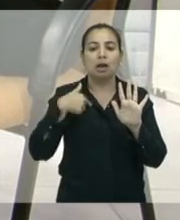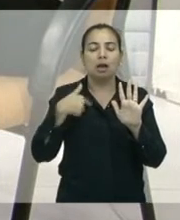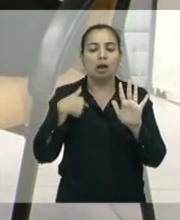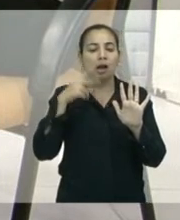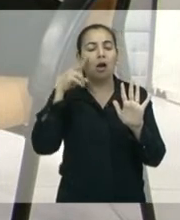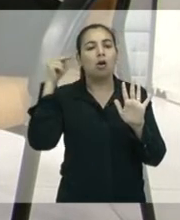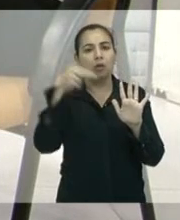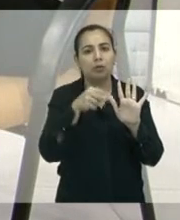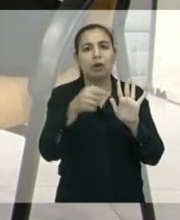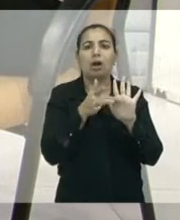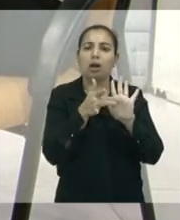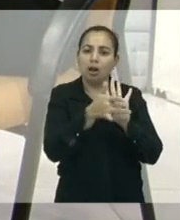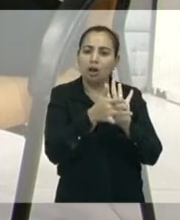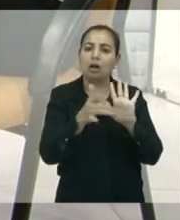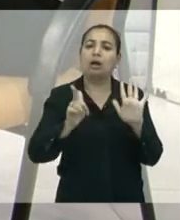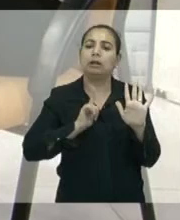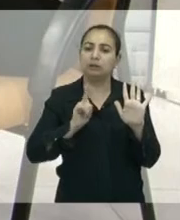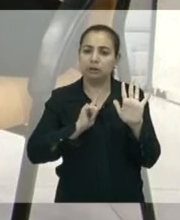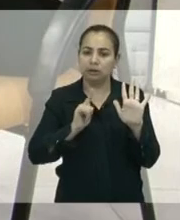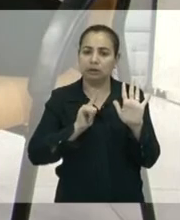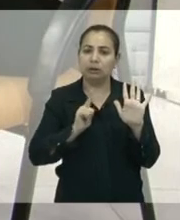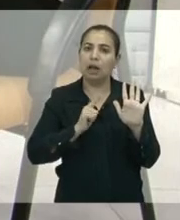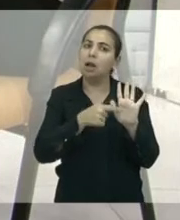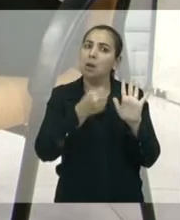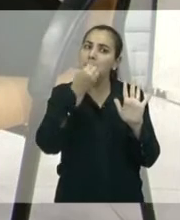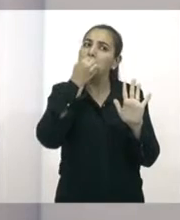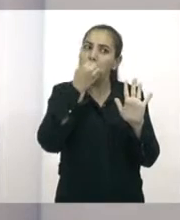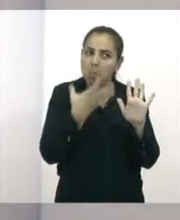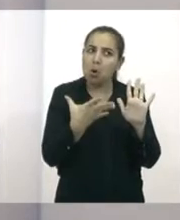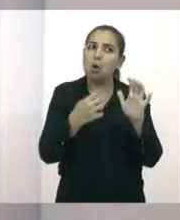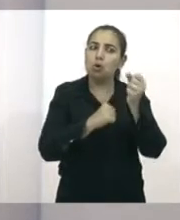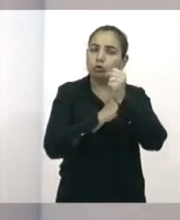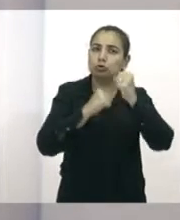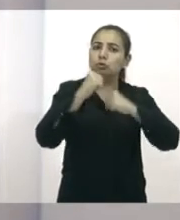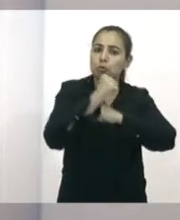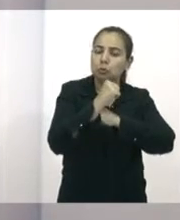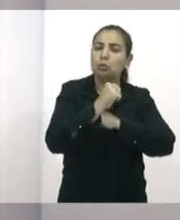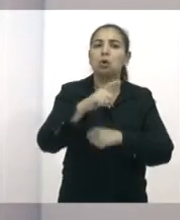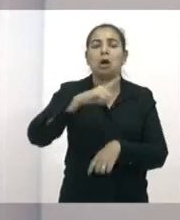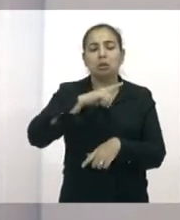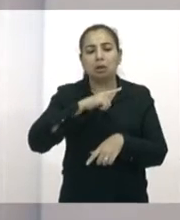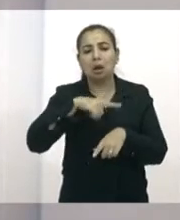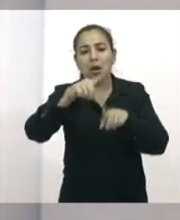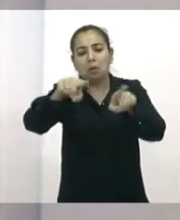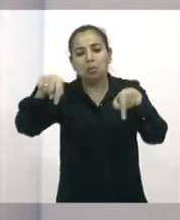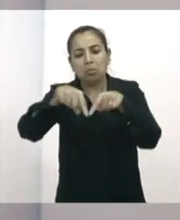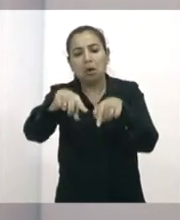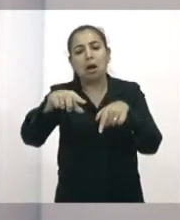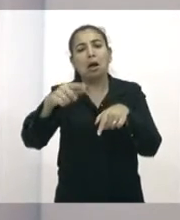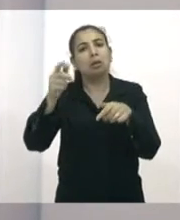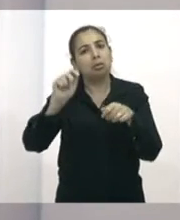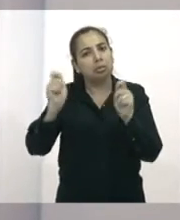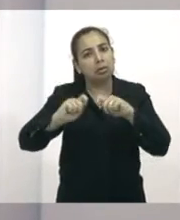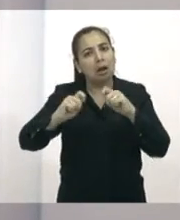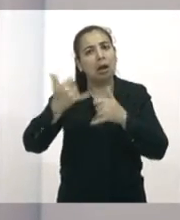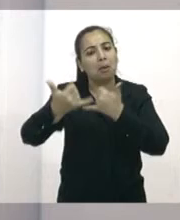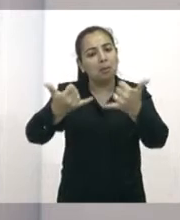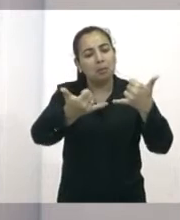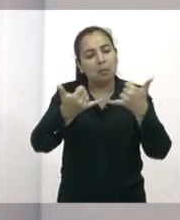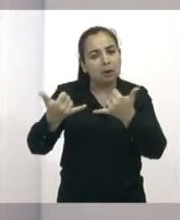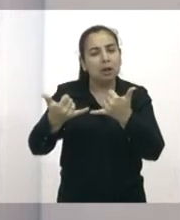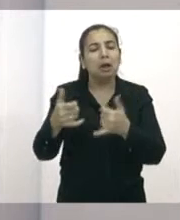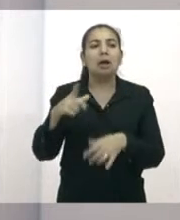tinha um posto que estruturalmente estava muito bom, inclusive tinha área para criança, acessibilidade para as pessoas com